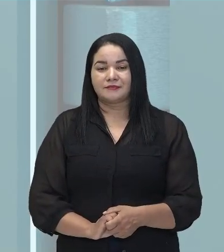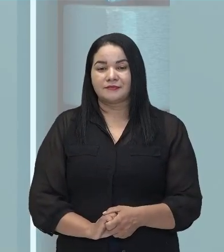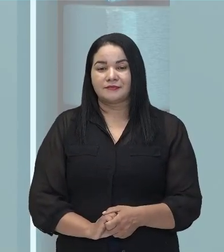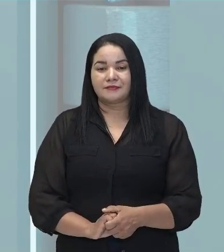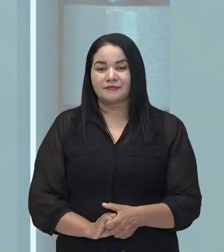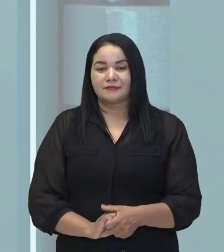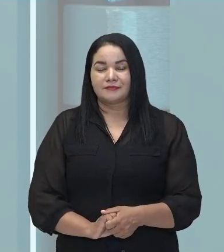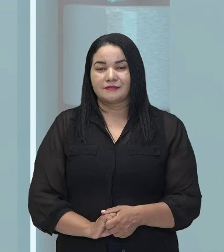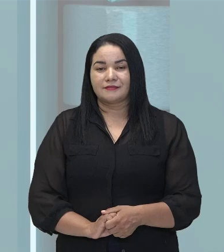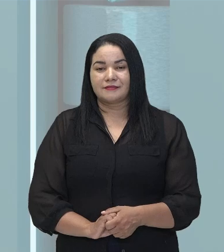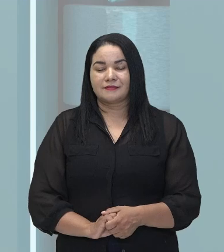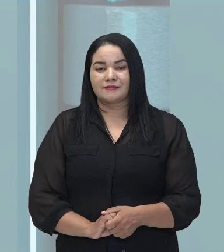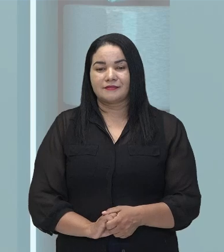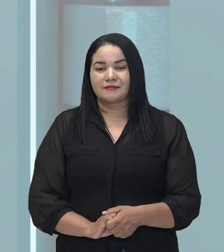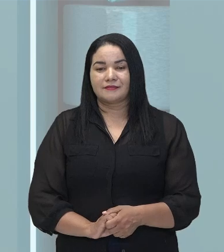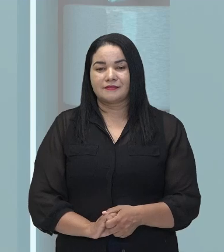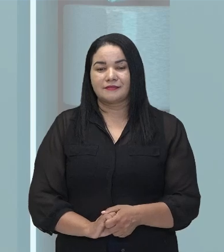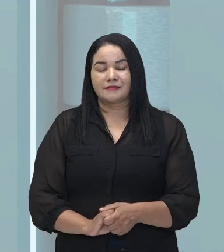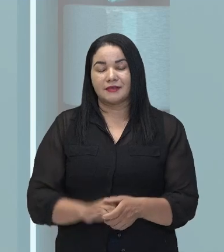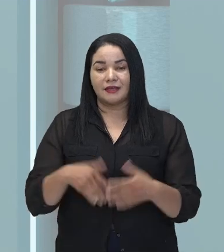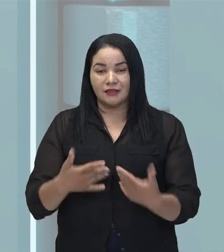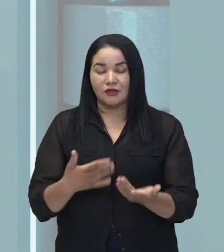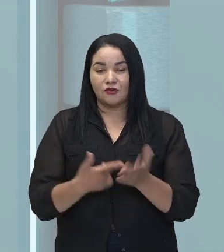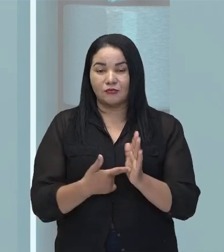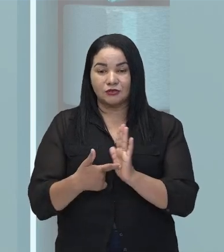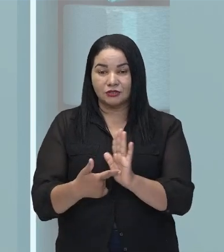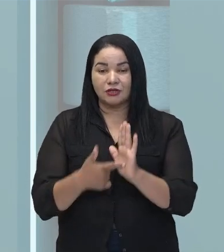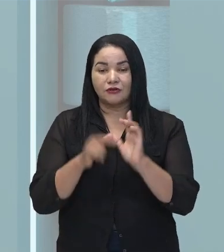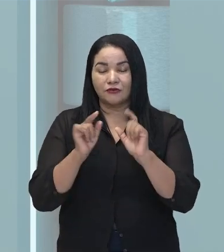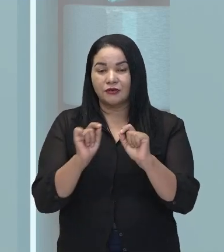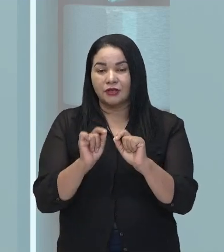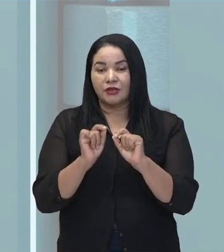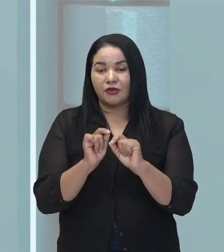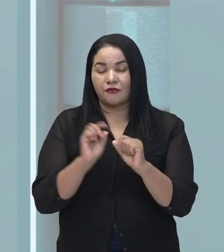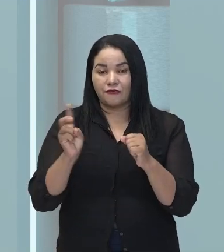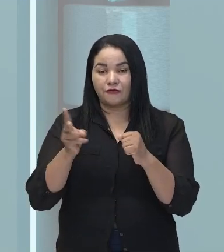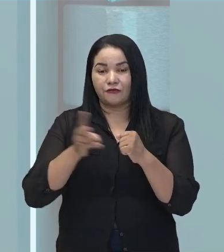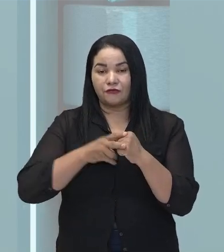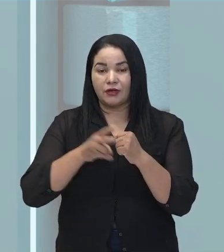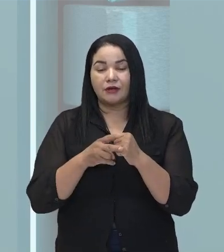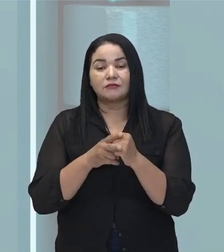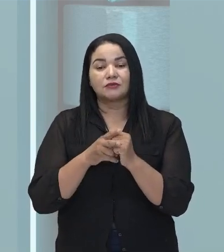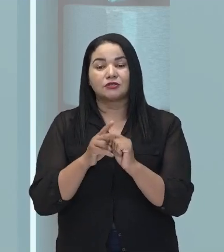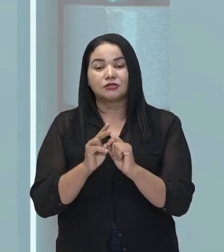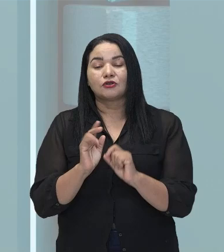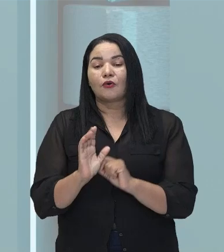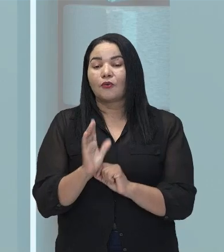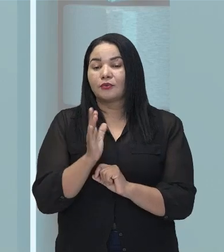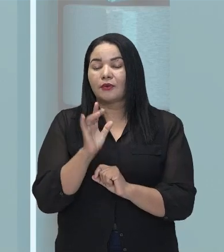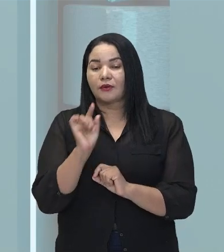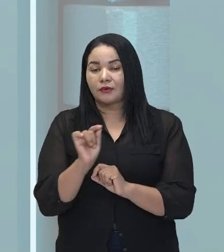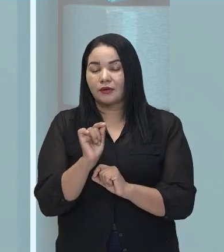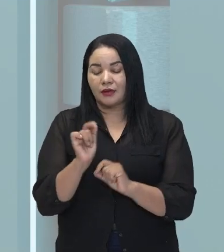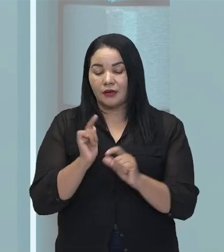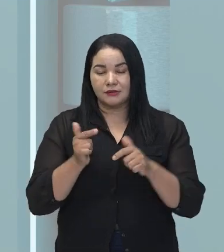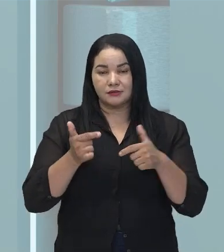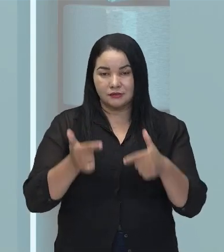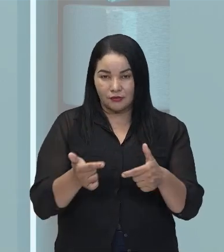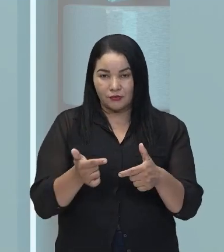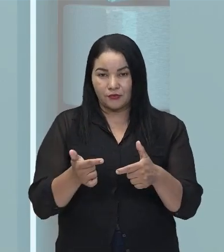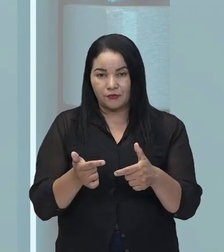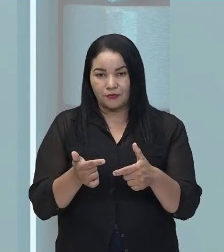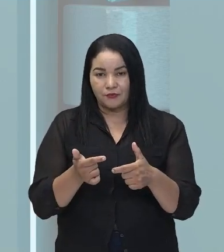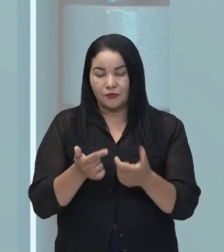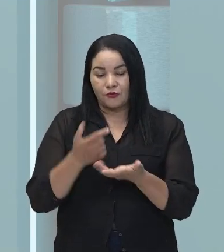ele vai indicar, vai trazer um verbo significativo. Um verbo de ação. Ele vai trazer como núcleo um